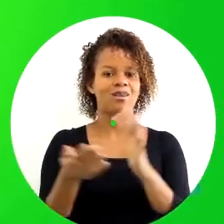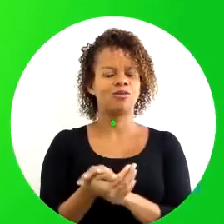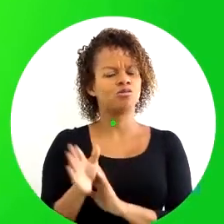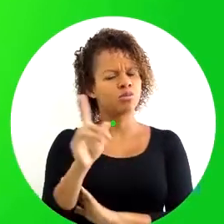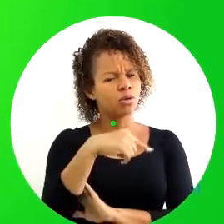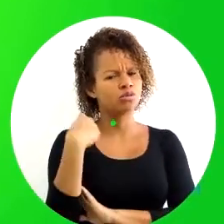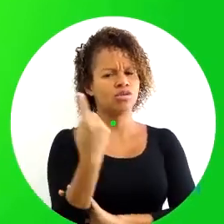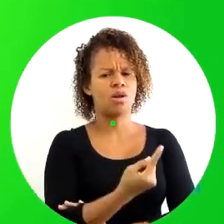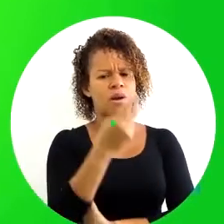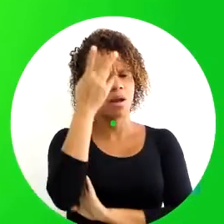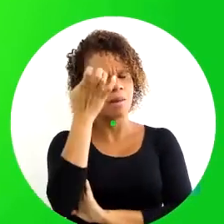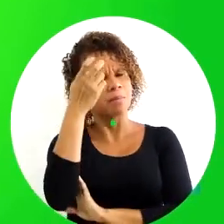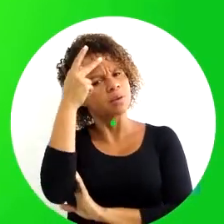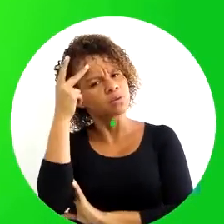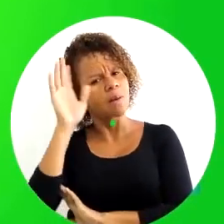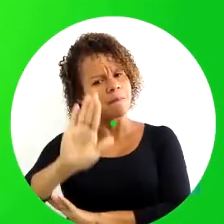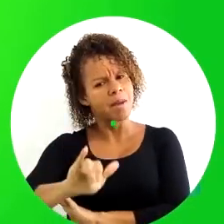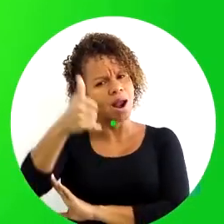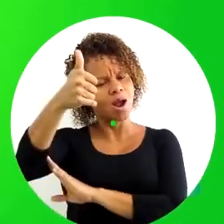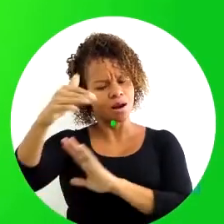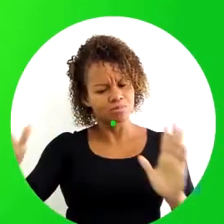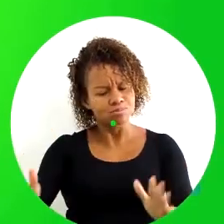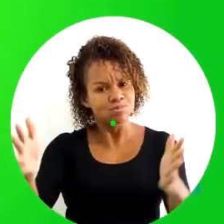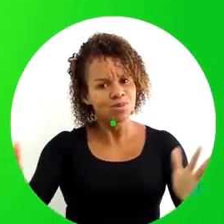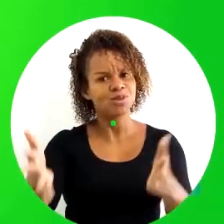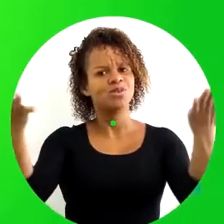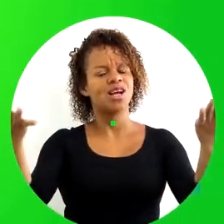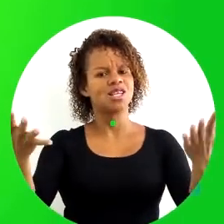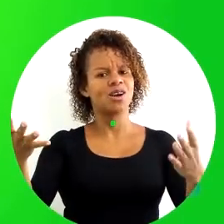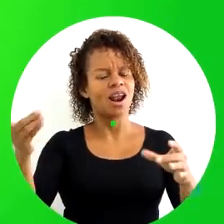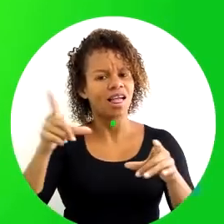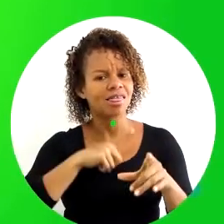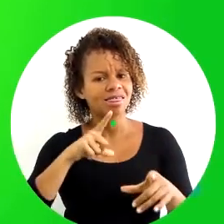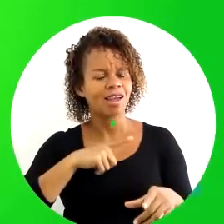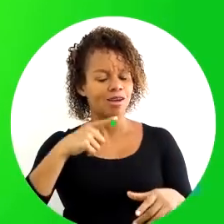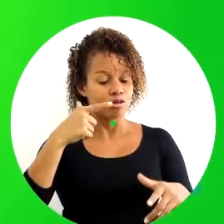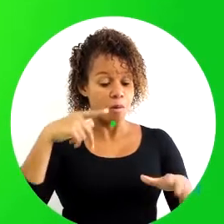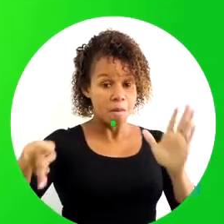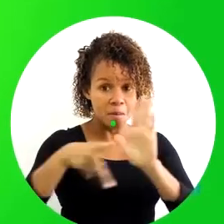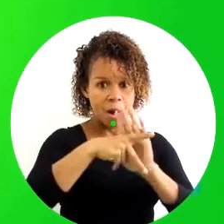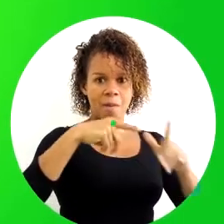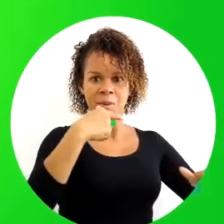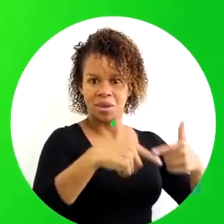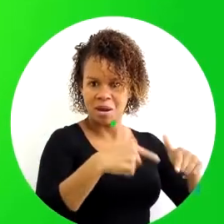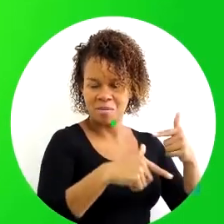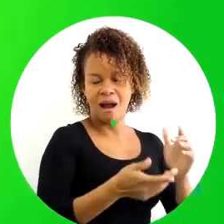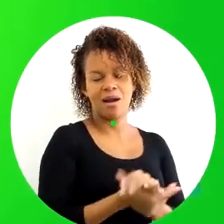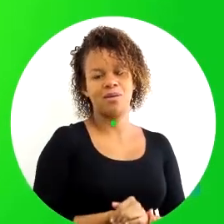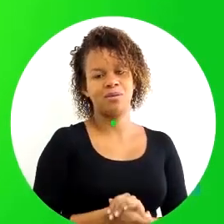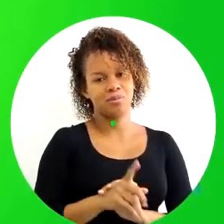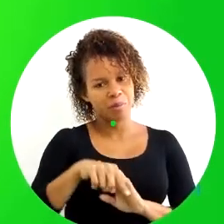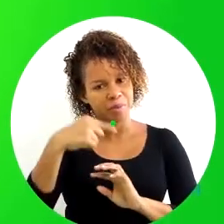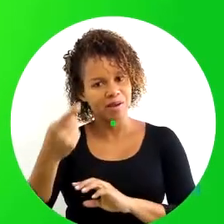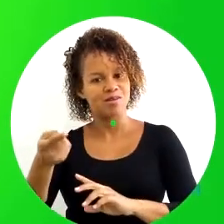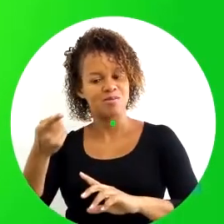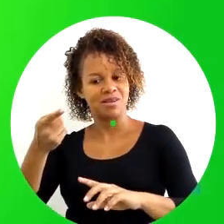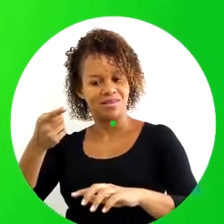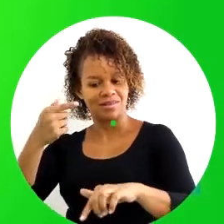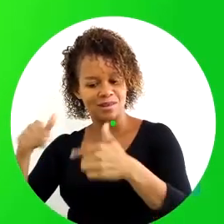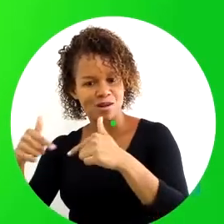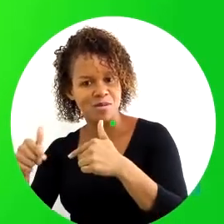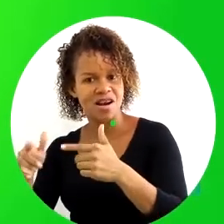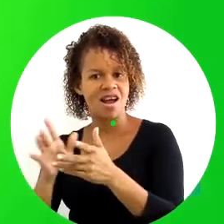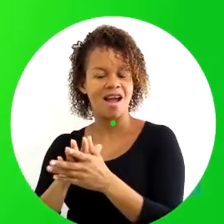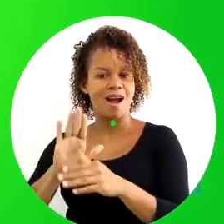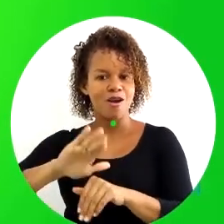Então, de modo geral, eu quero que as pessoas melhorem a motivação que elas têm em relação ao próprio trabalho. Uma outra forma de treinamento